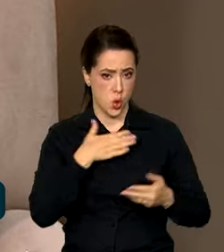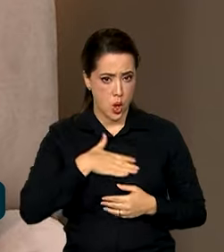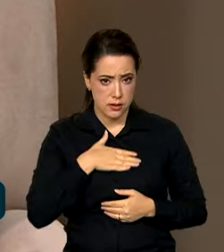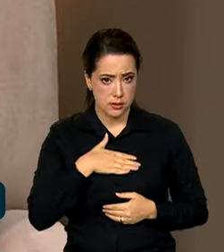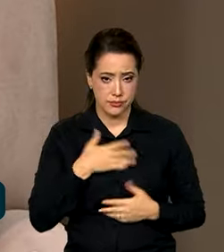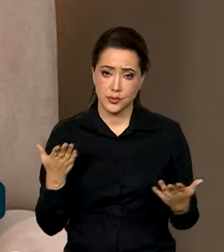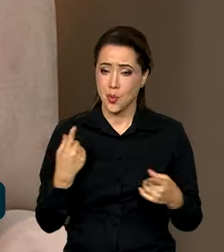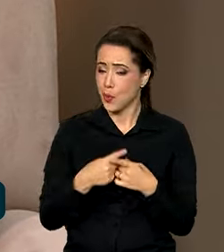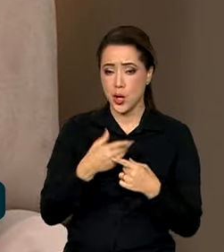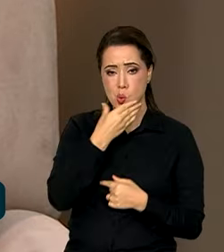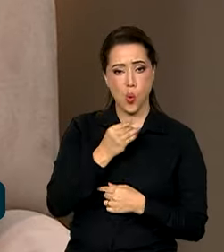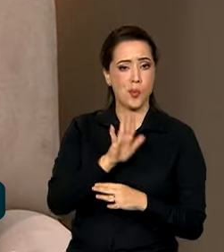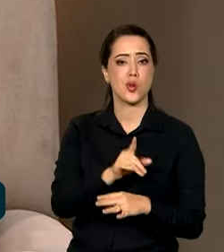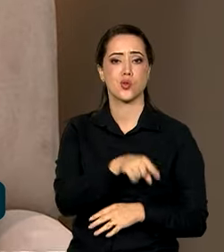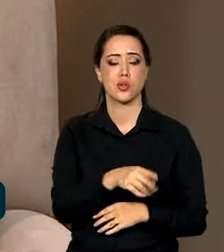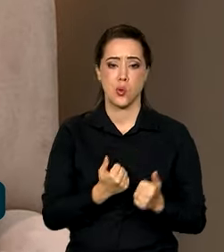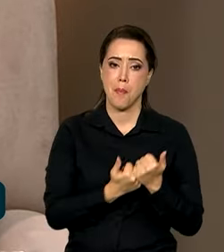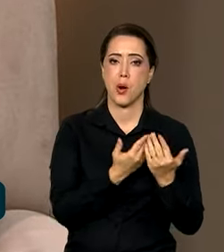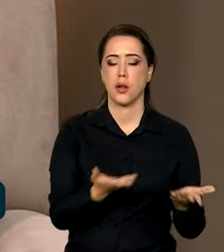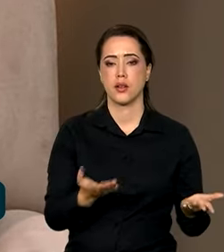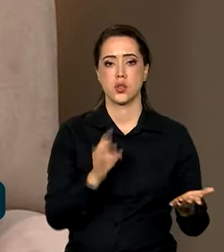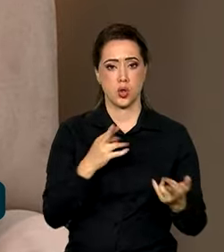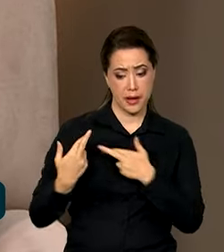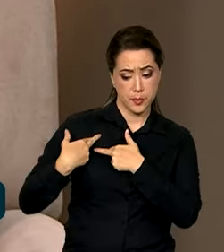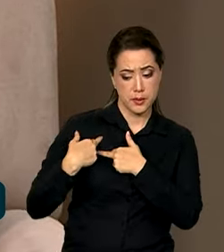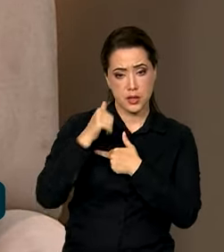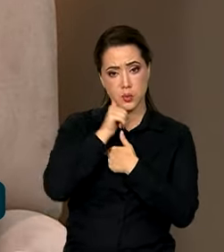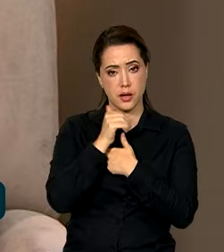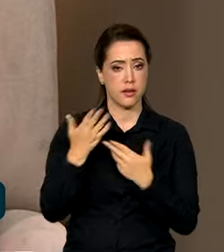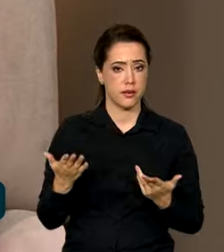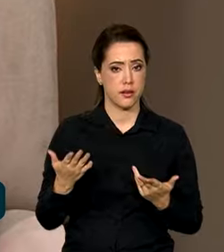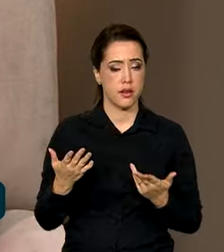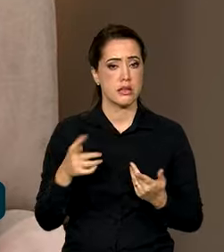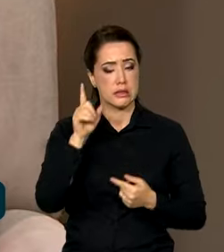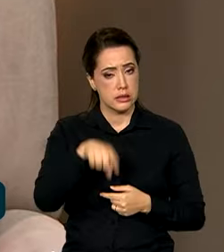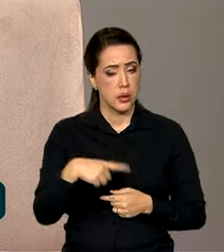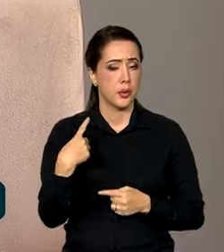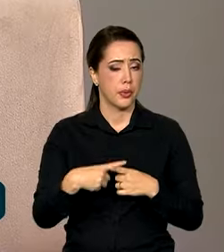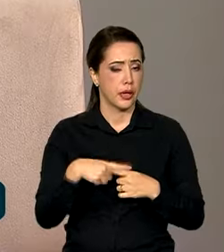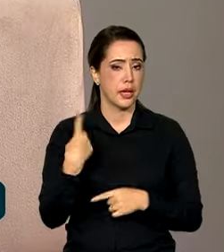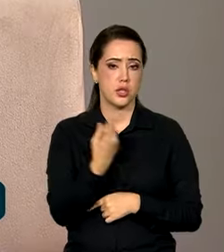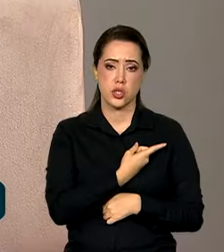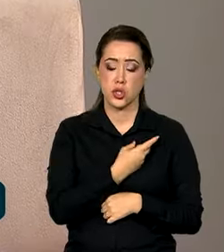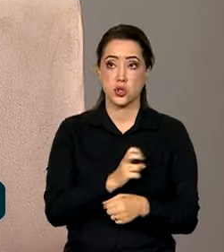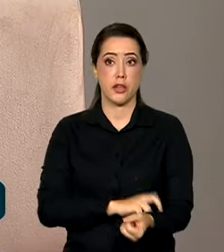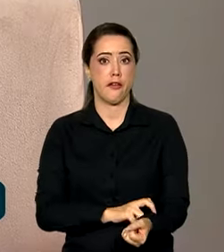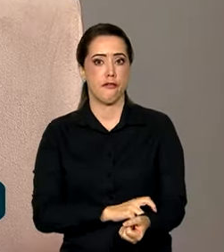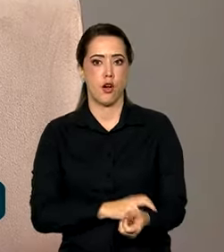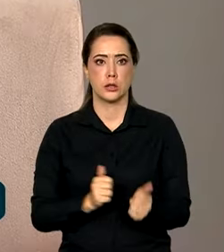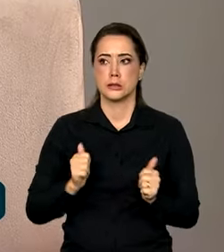o homem não pode contribuir com isso? Por que tem que ser só responsabilidade nossa? Por que nós estamos tão estressadas,